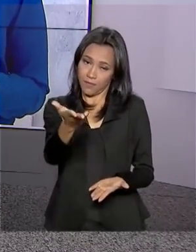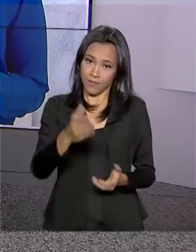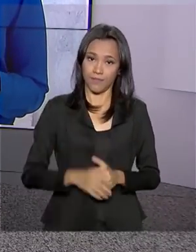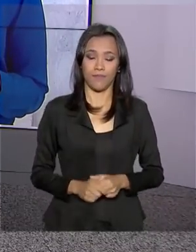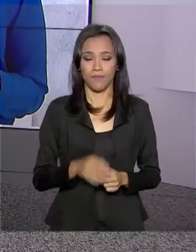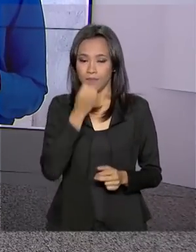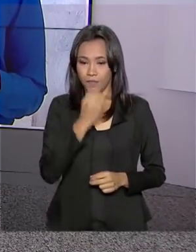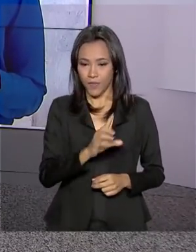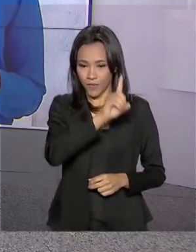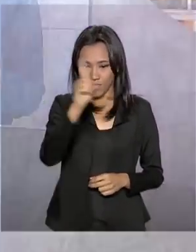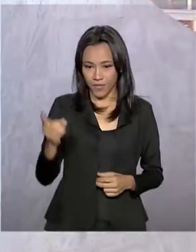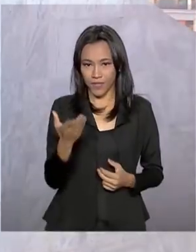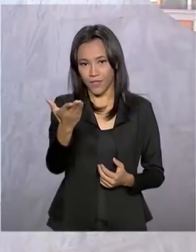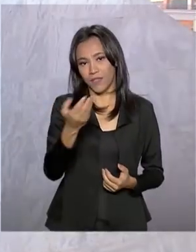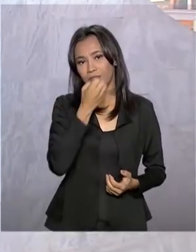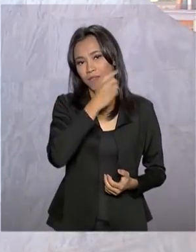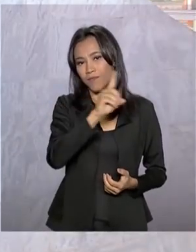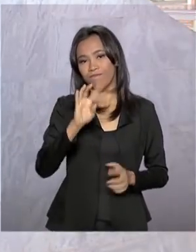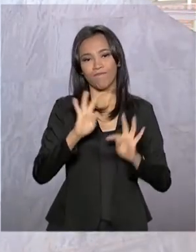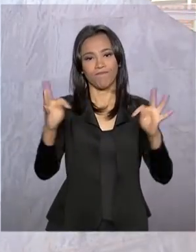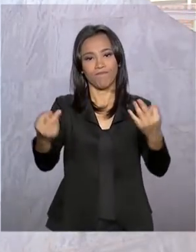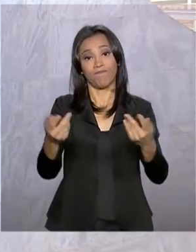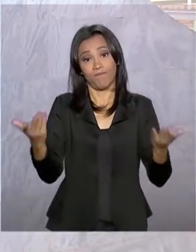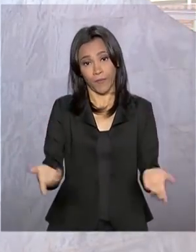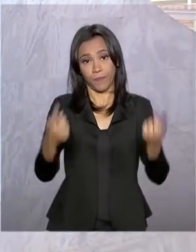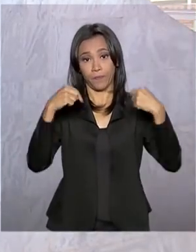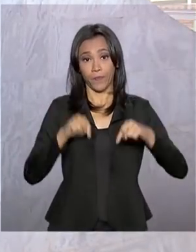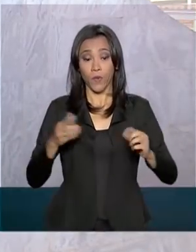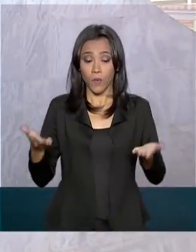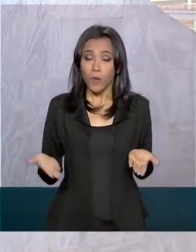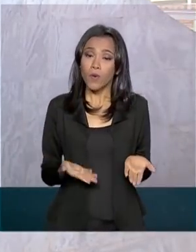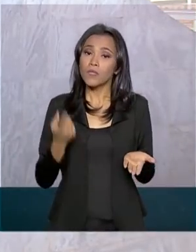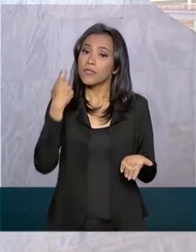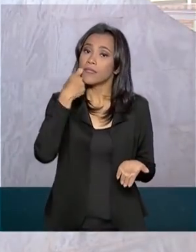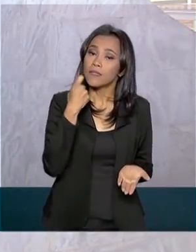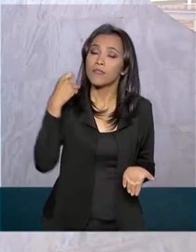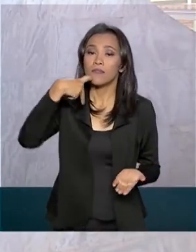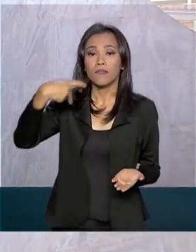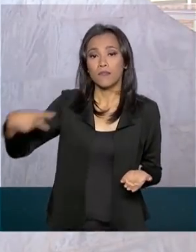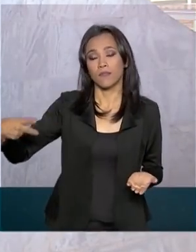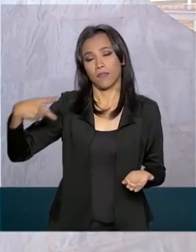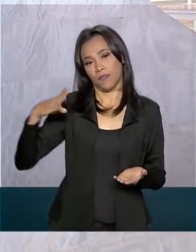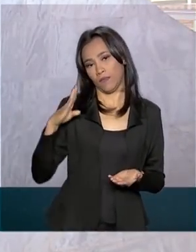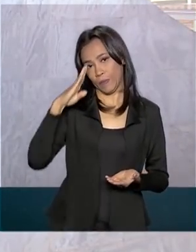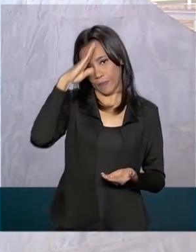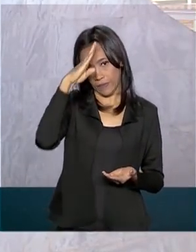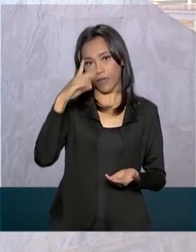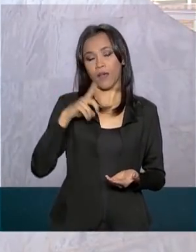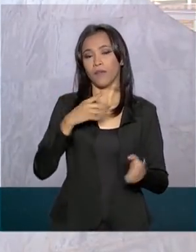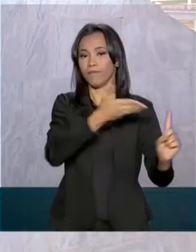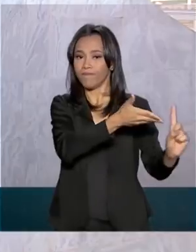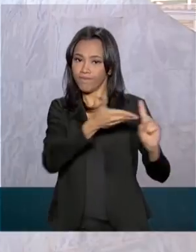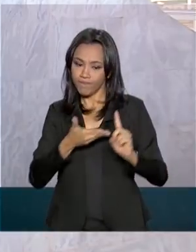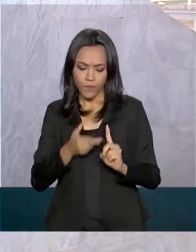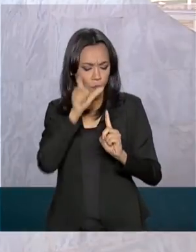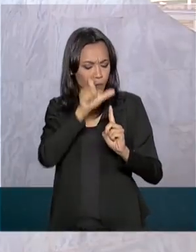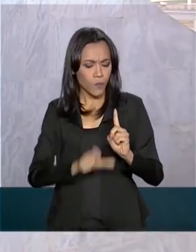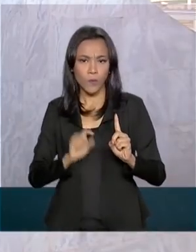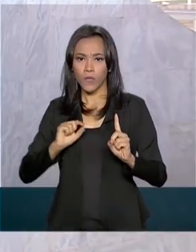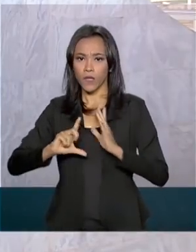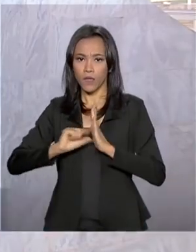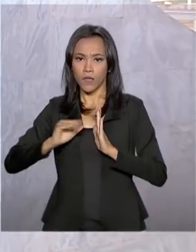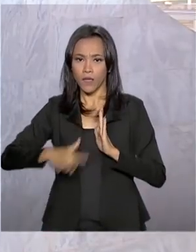Olá, Carla, bom dia, um bom dia a todos. Olha, nessa sexta-feira, o presidente Jair Bolsonaro recebe aqui no Palácio do Planalto